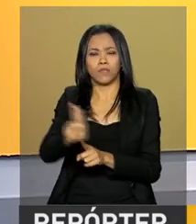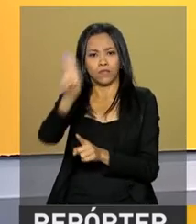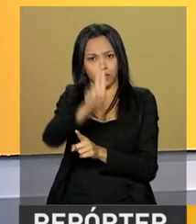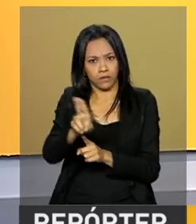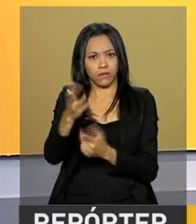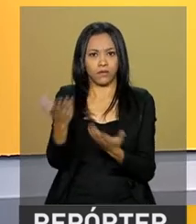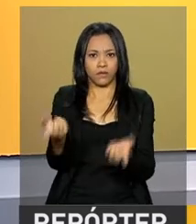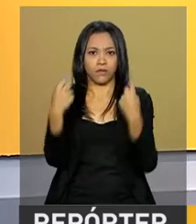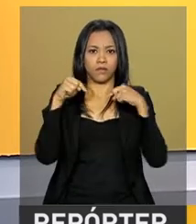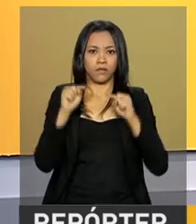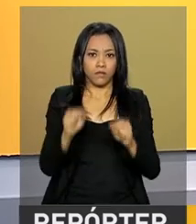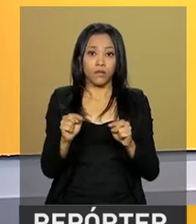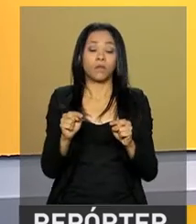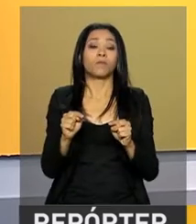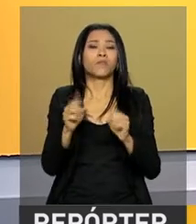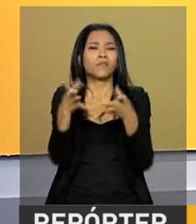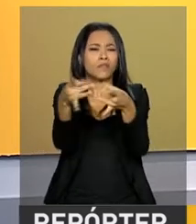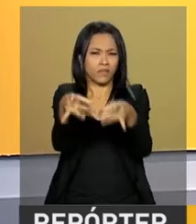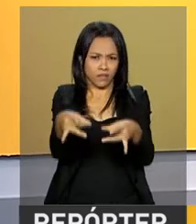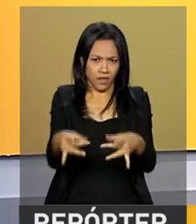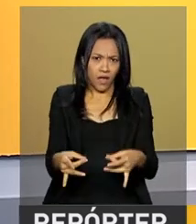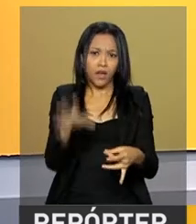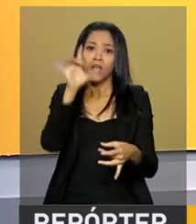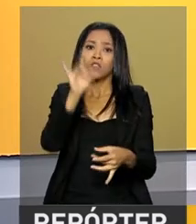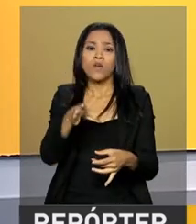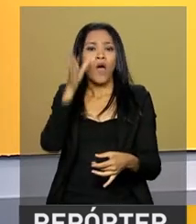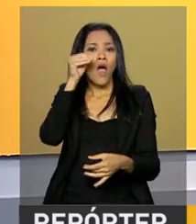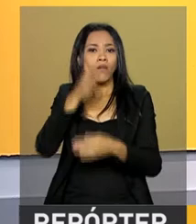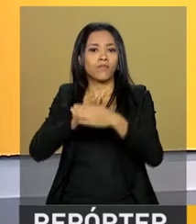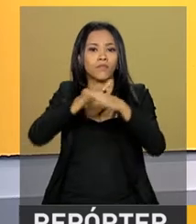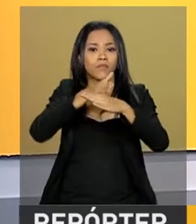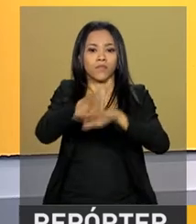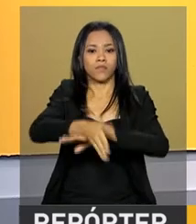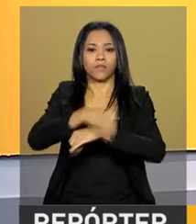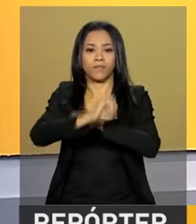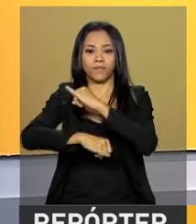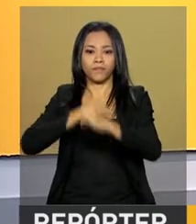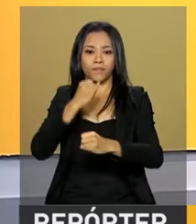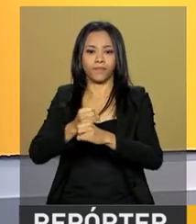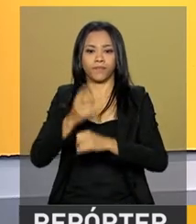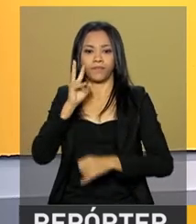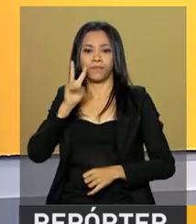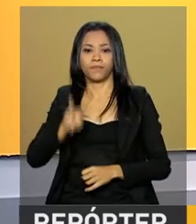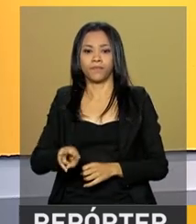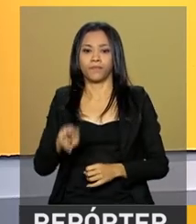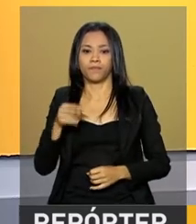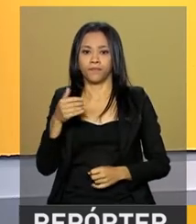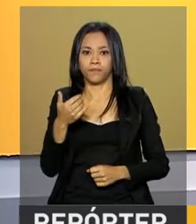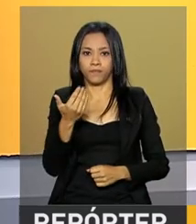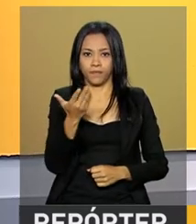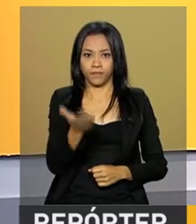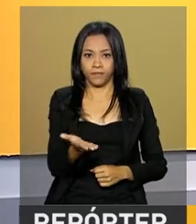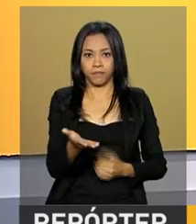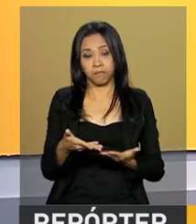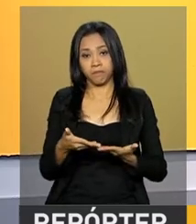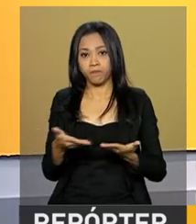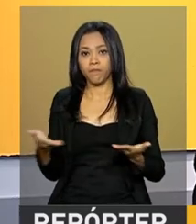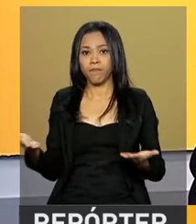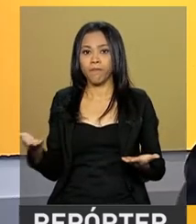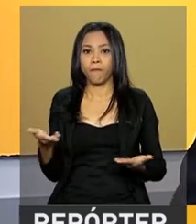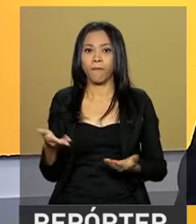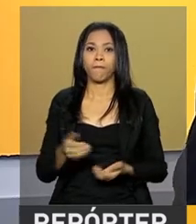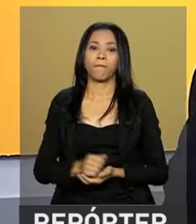educação superior. Para todos os detalhes, basta acessar o site sisu.mec.gov